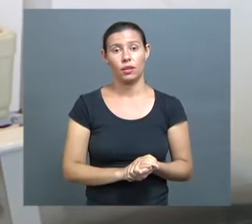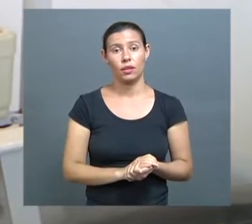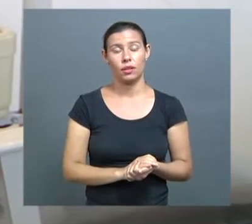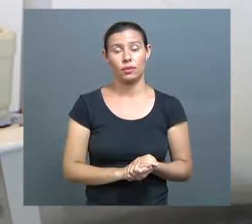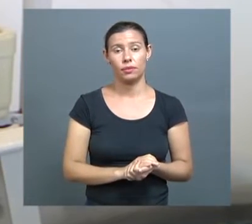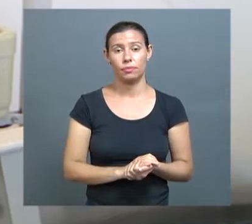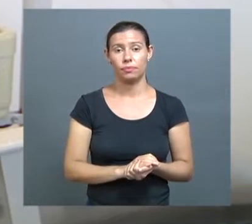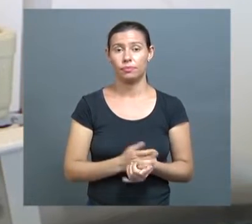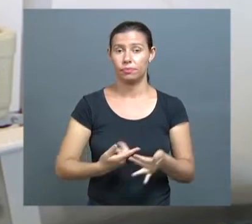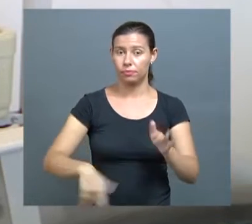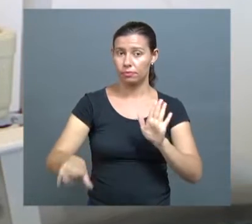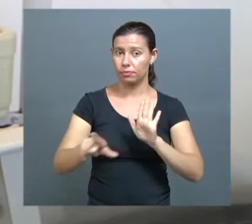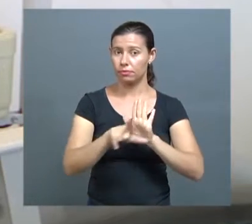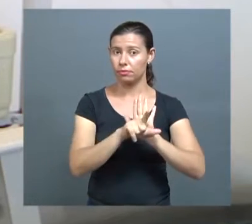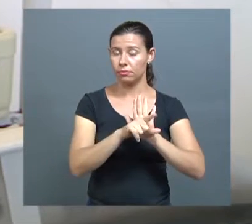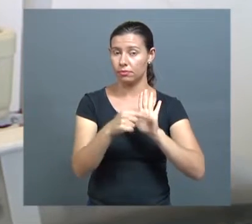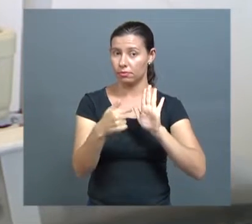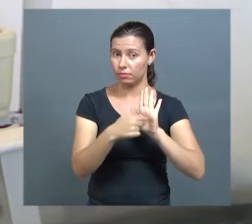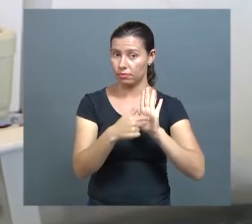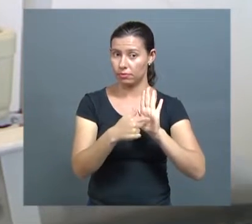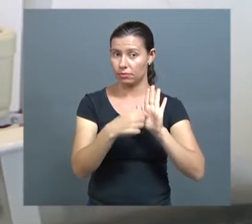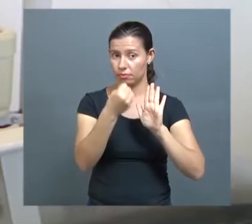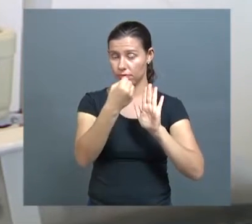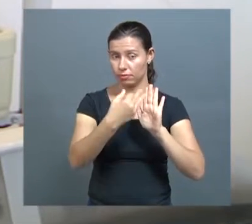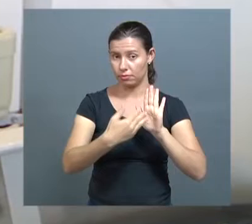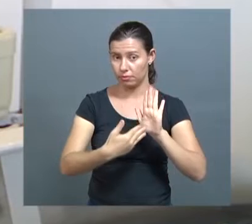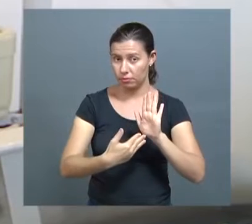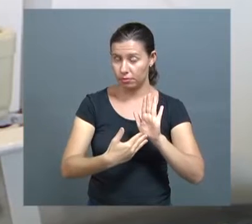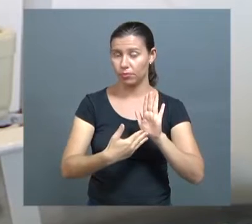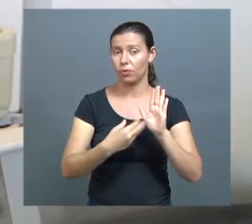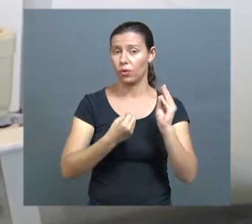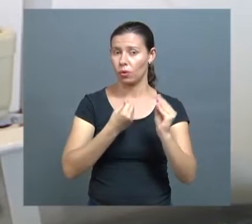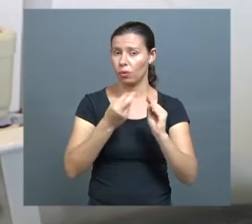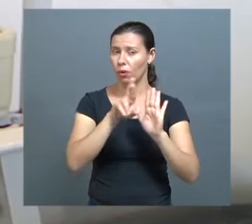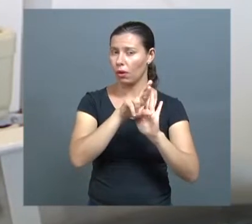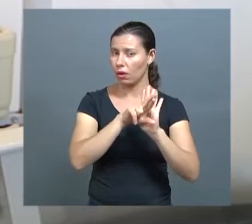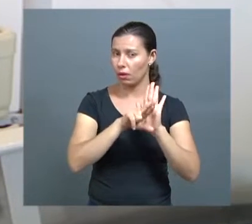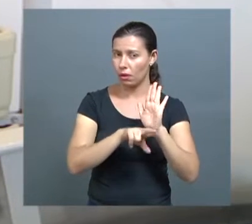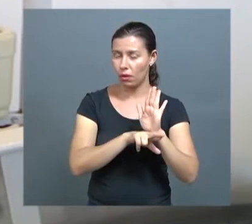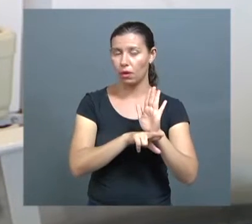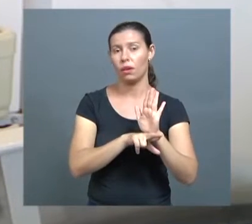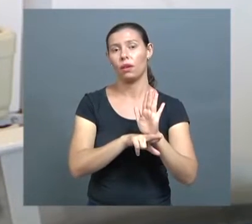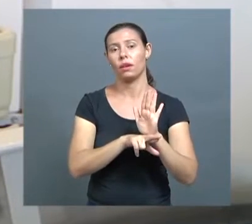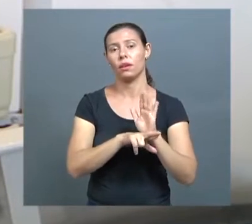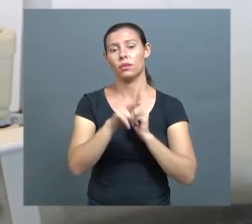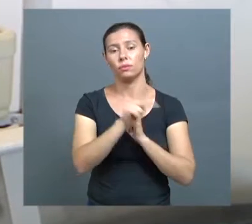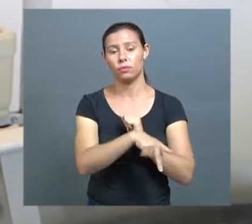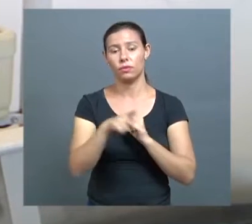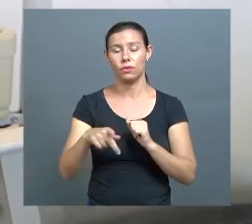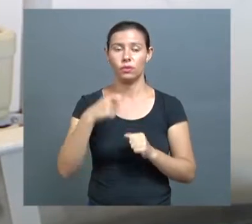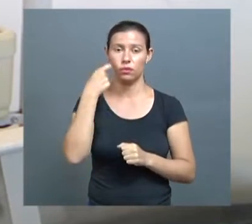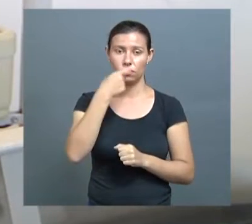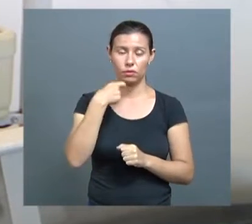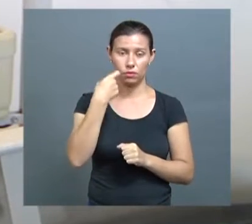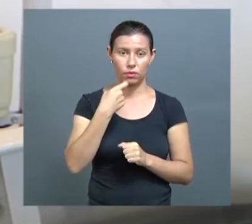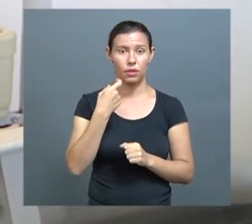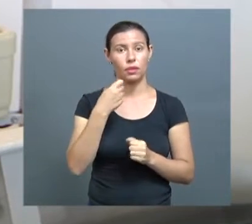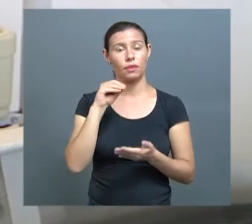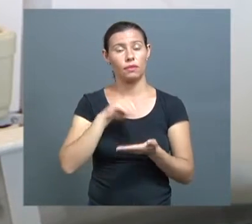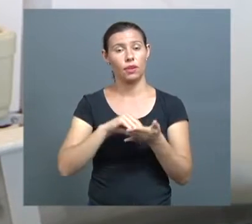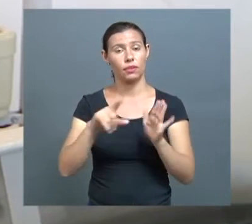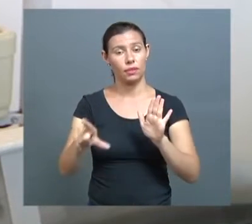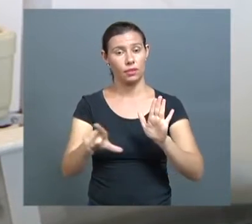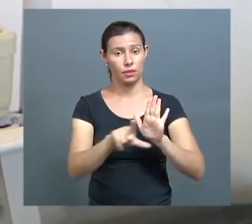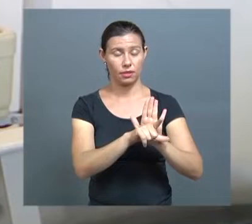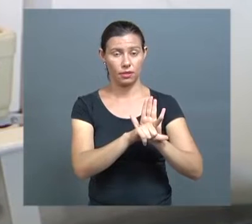previsão na lei que normatiza a carreira docente. Então, em função dessa ausência de legislação a respeito, o